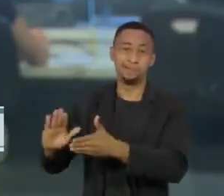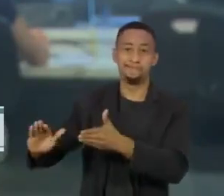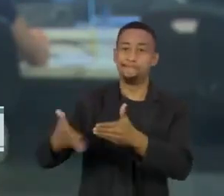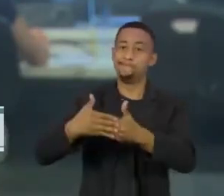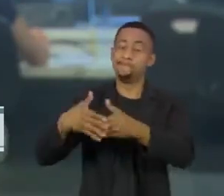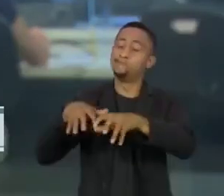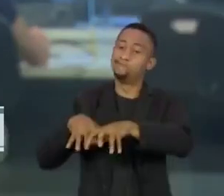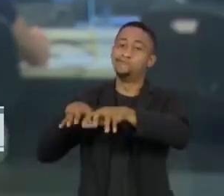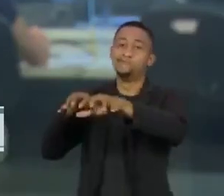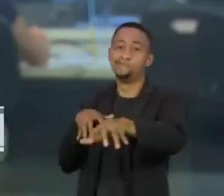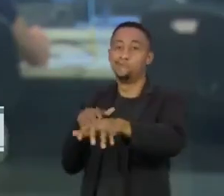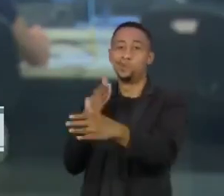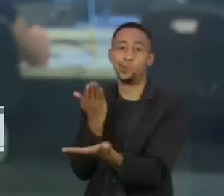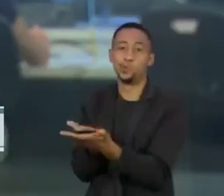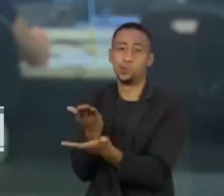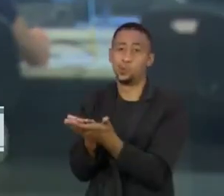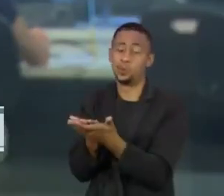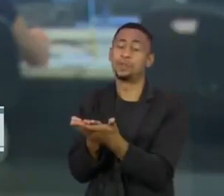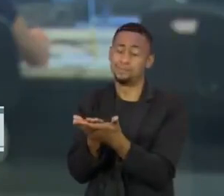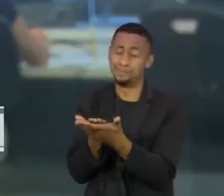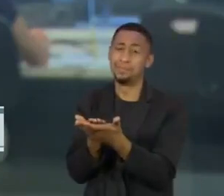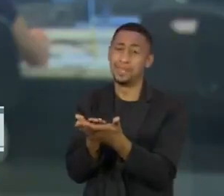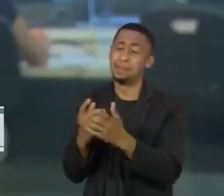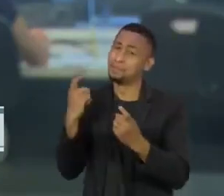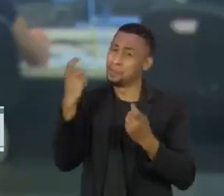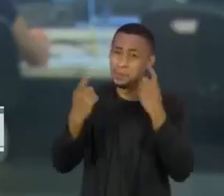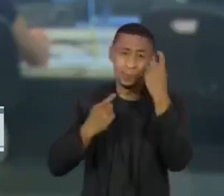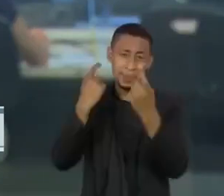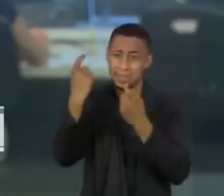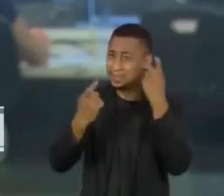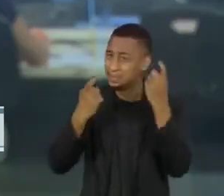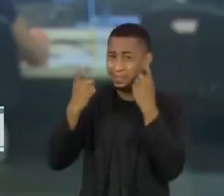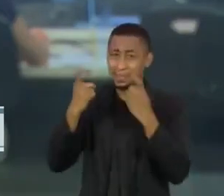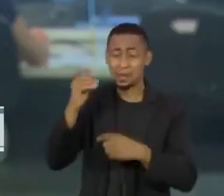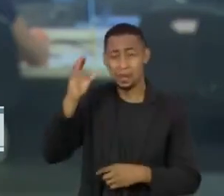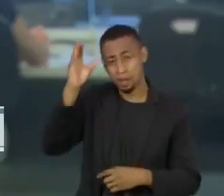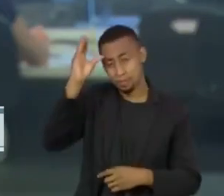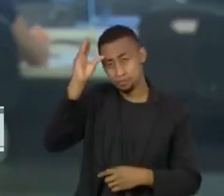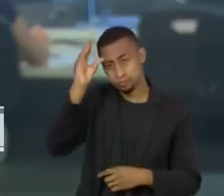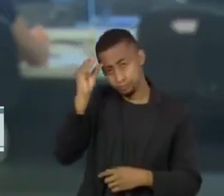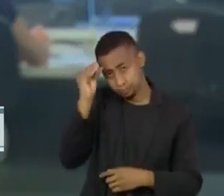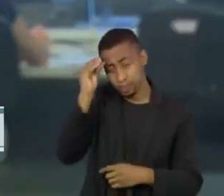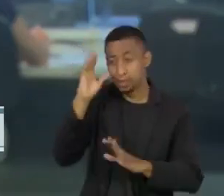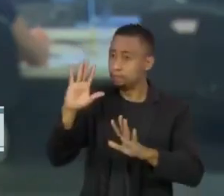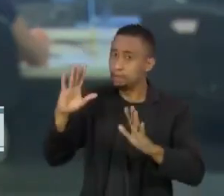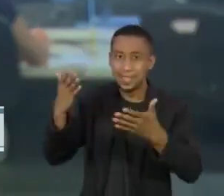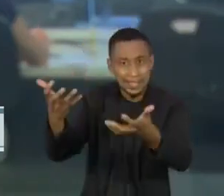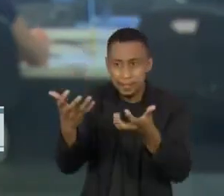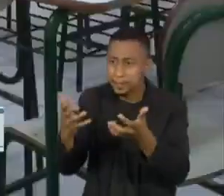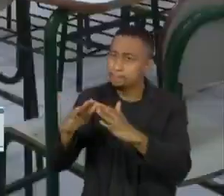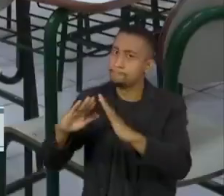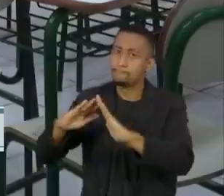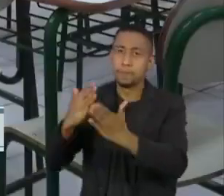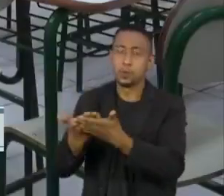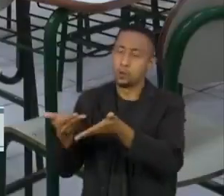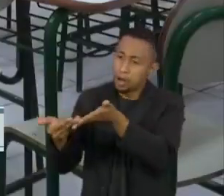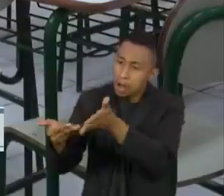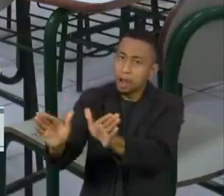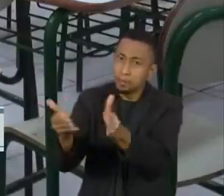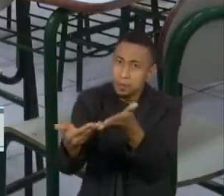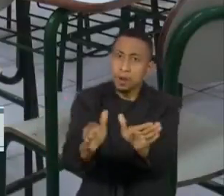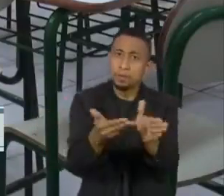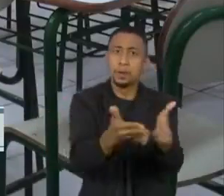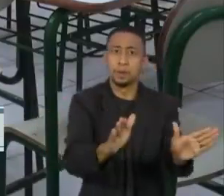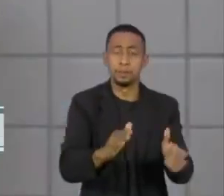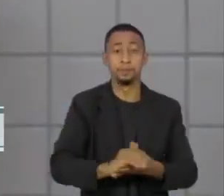aumento da evasão escolar preocupa e traz o debate sobre a reabertura das instituições de ensino. O